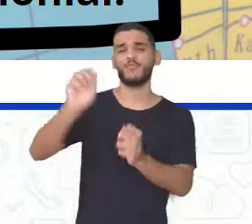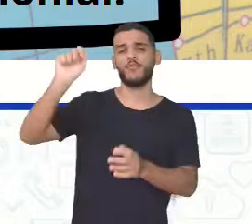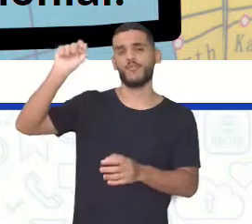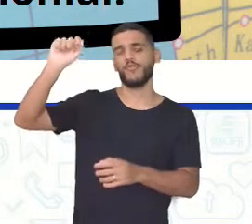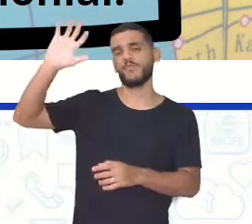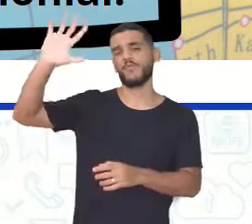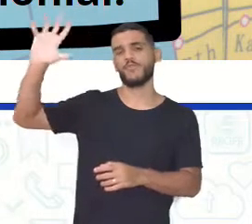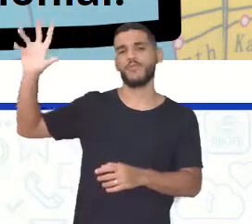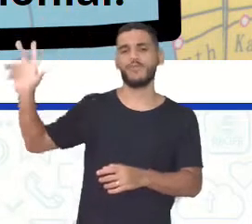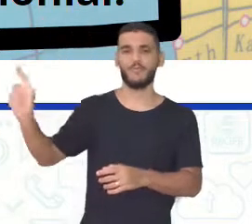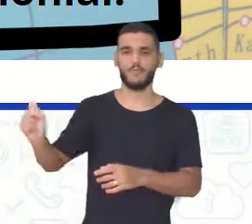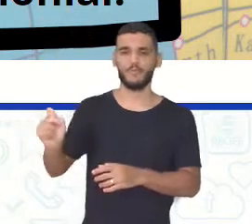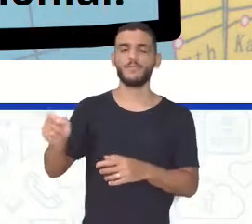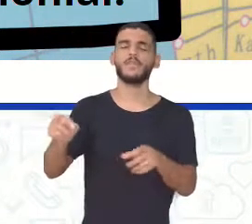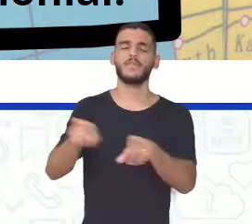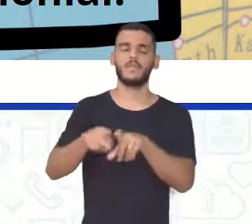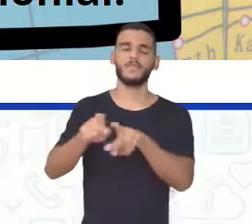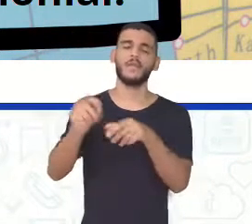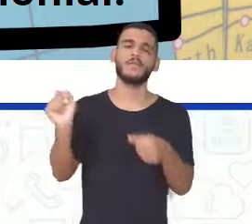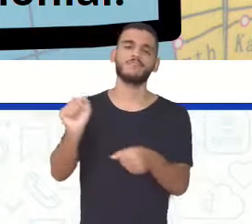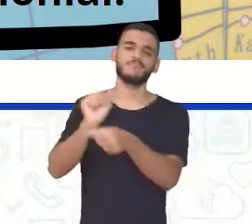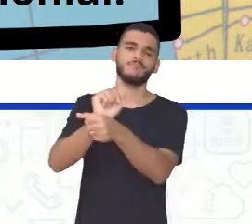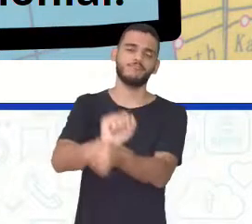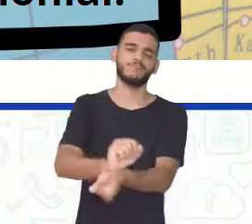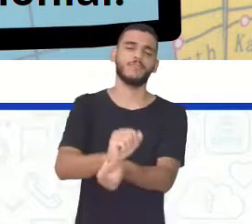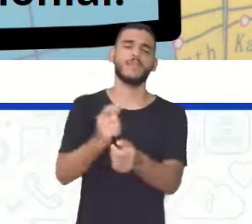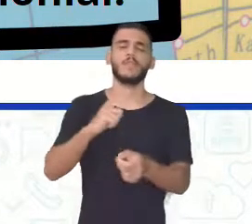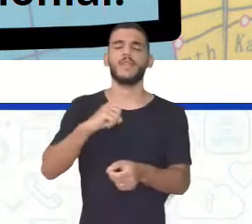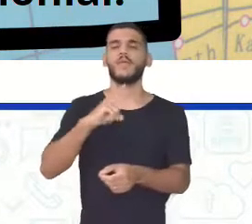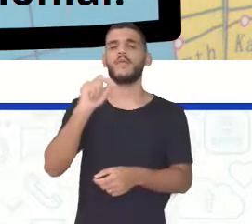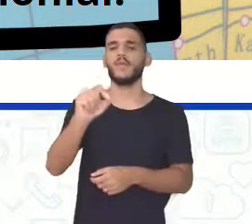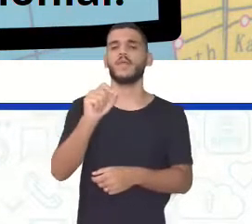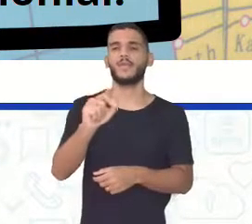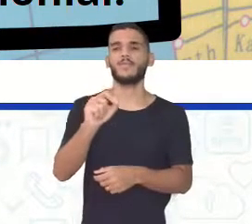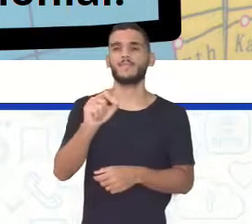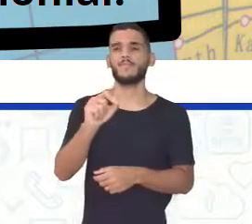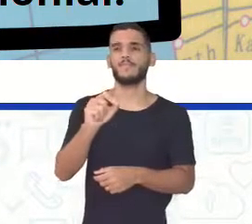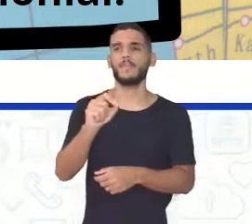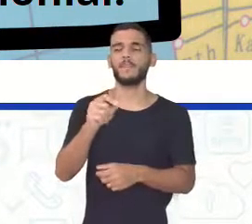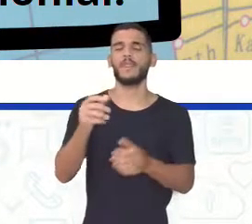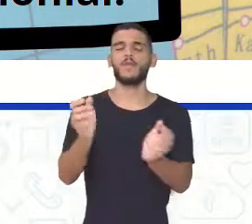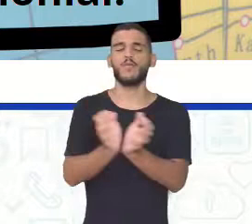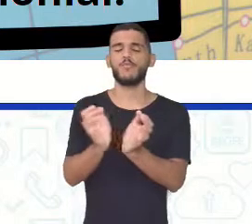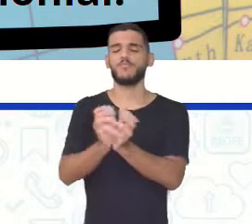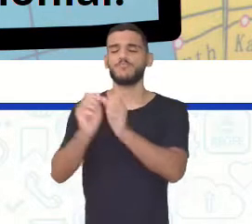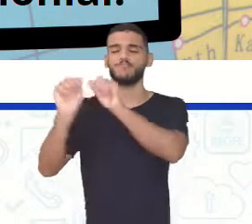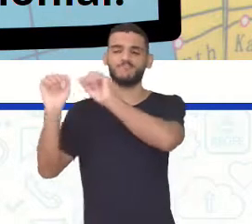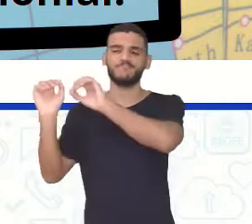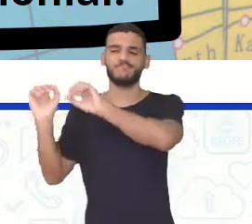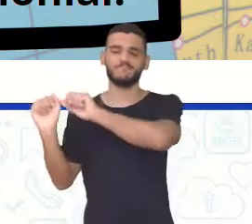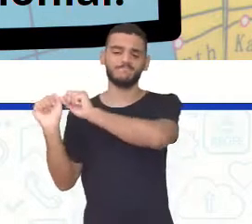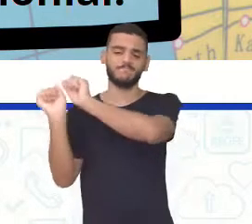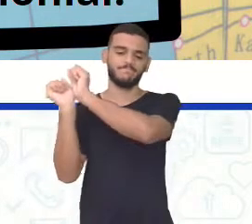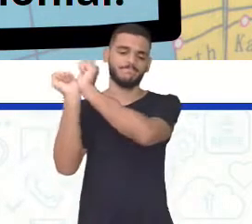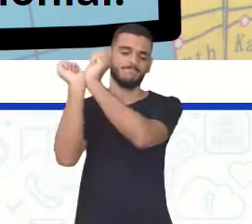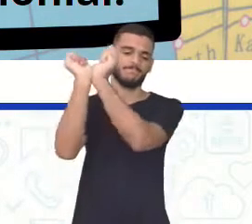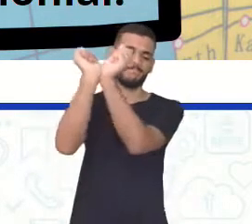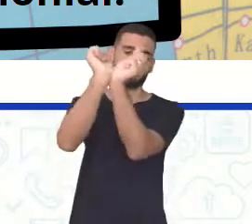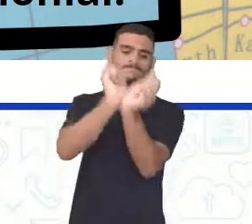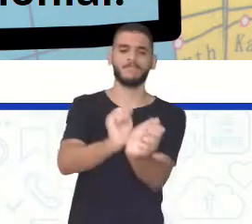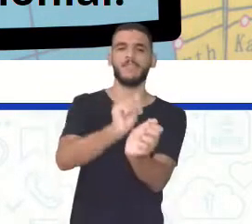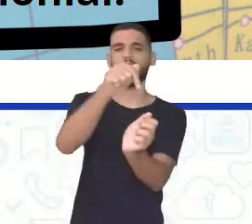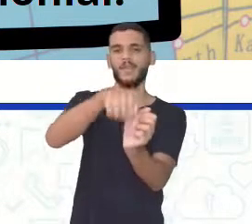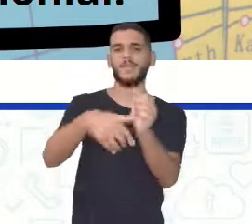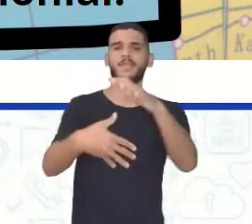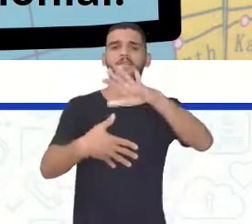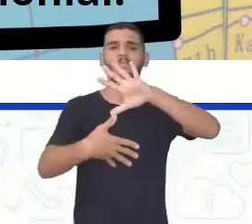Por meio do processo De escravidão colonial Quer dizer isso Eu trago aí de novo Nessa tela cheia O mapa do Canadá Estados